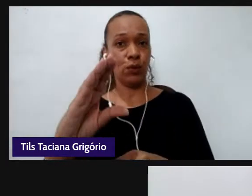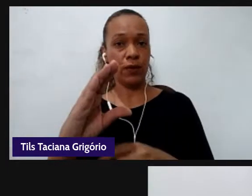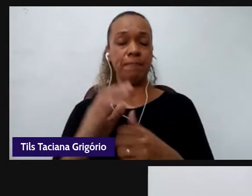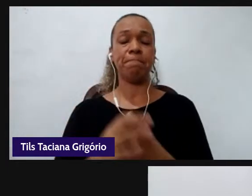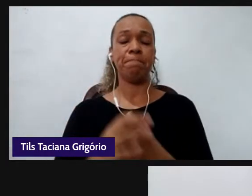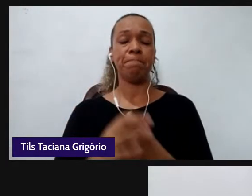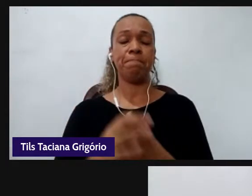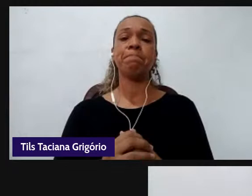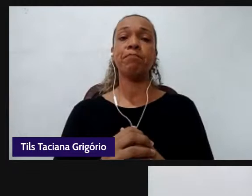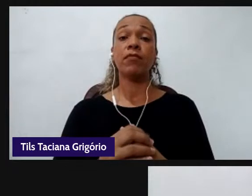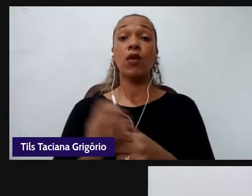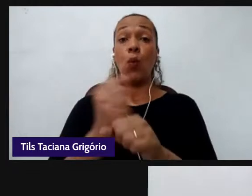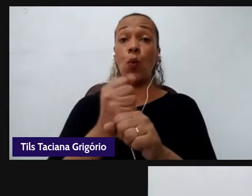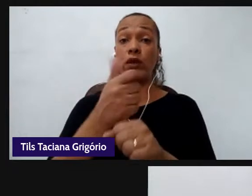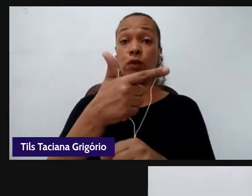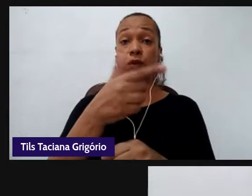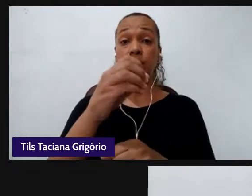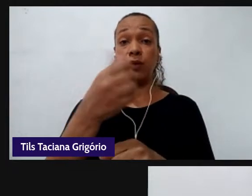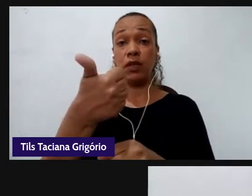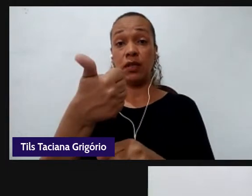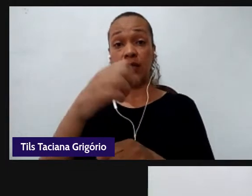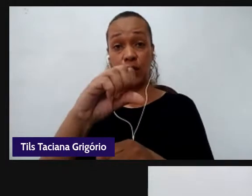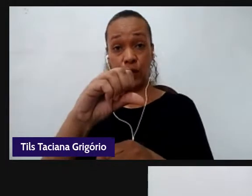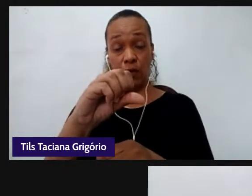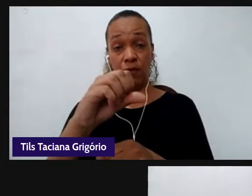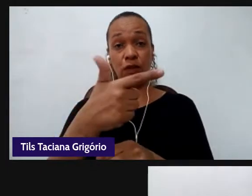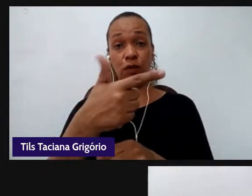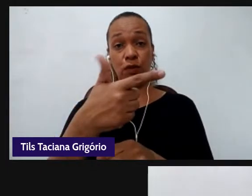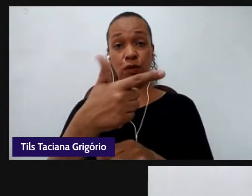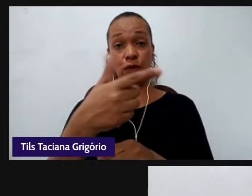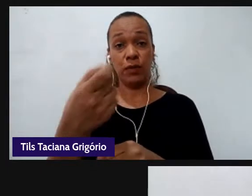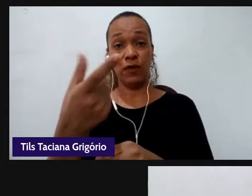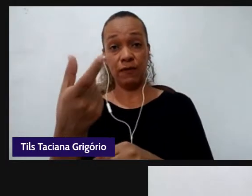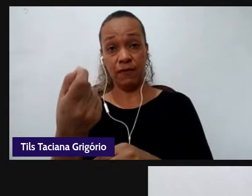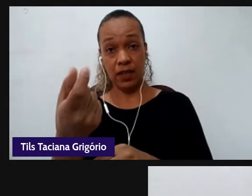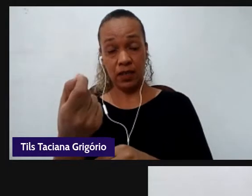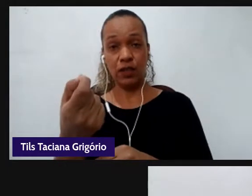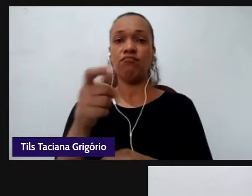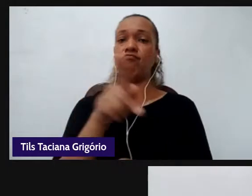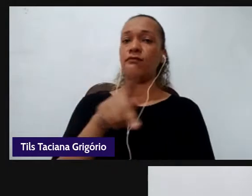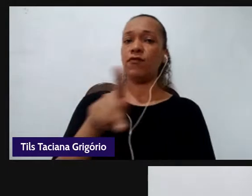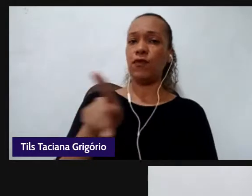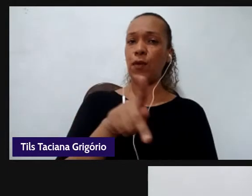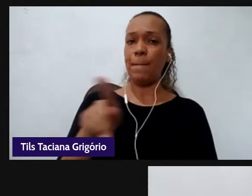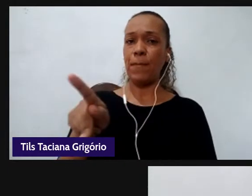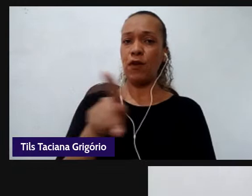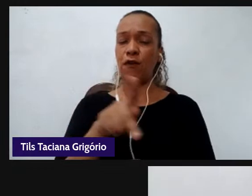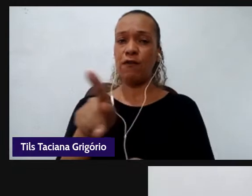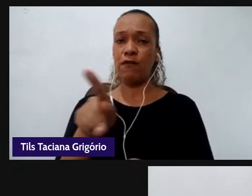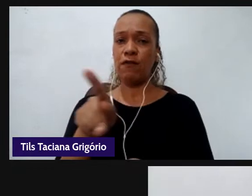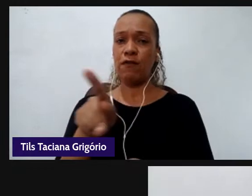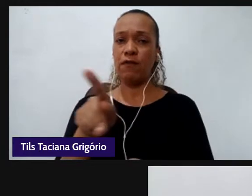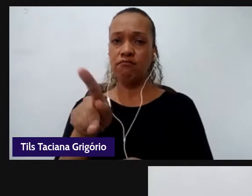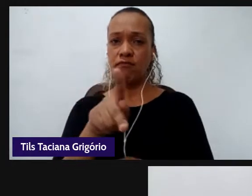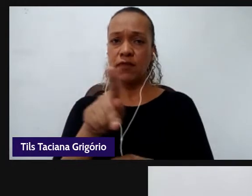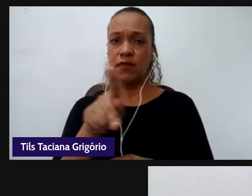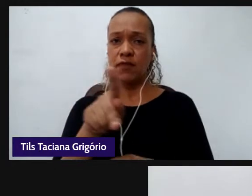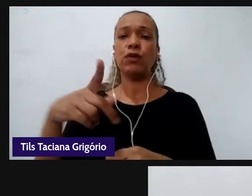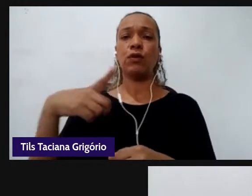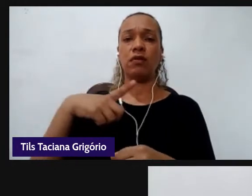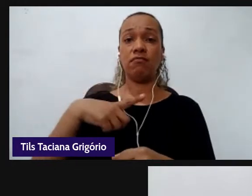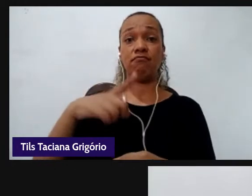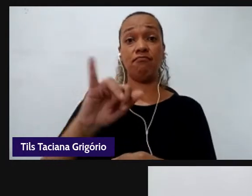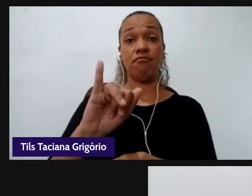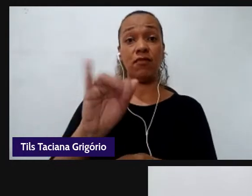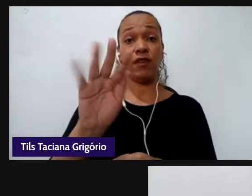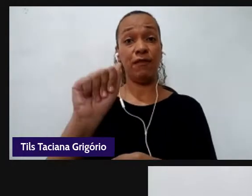Em 2019 e 2020, ela foi professora mediadora presencial do Polo IFAM, também em